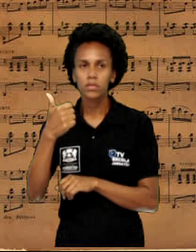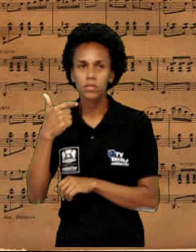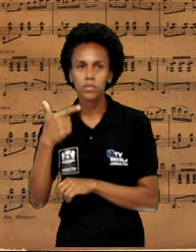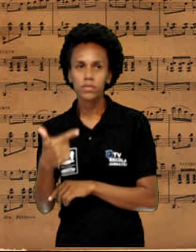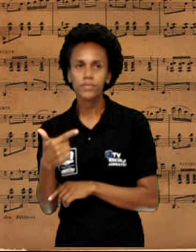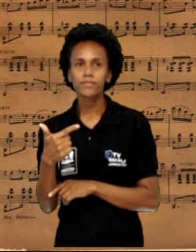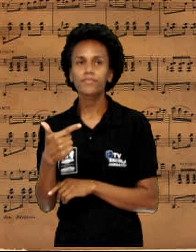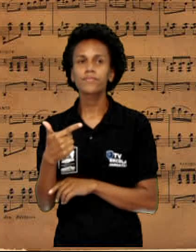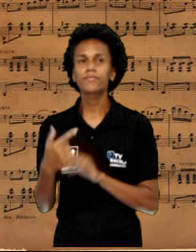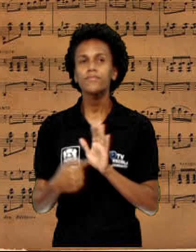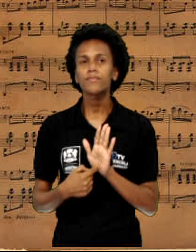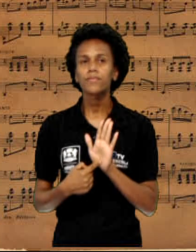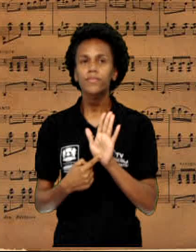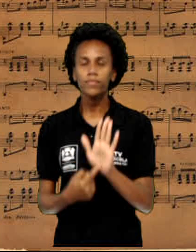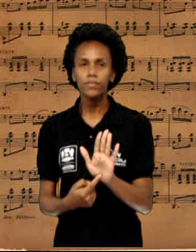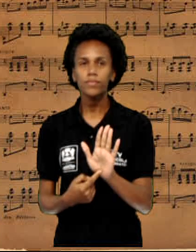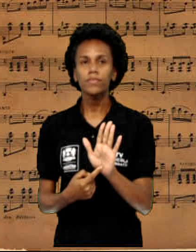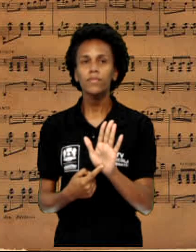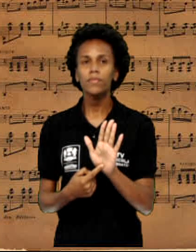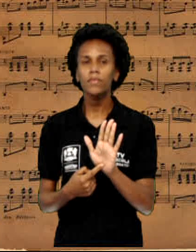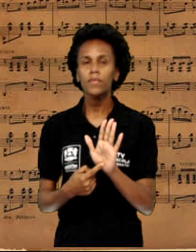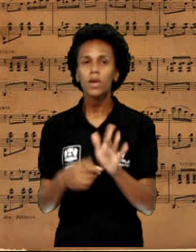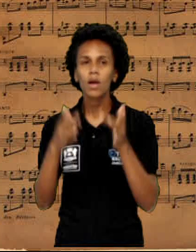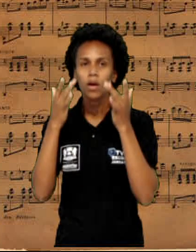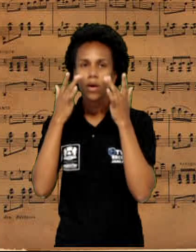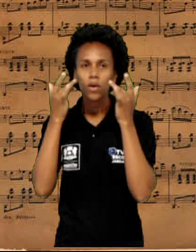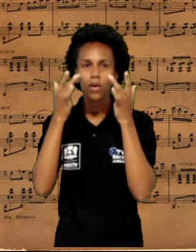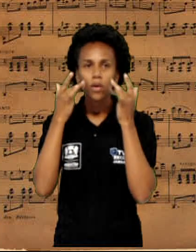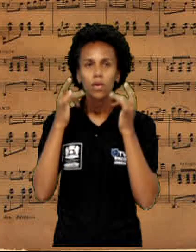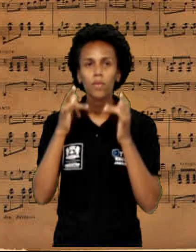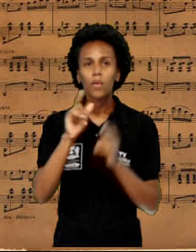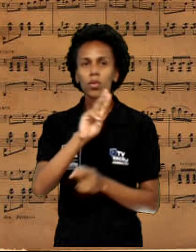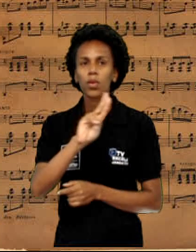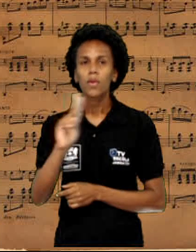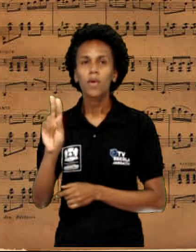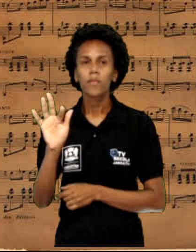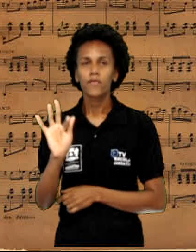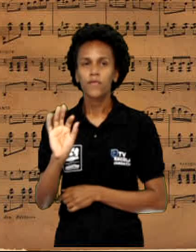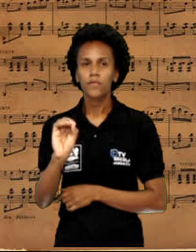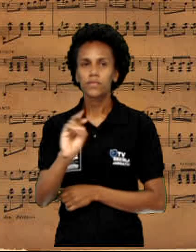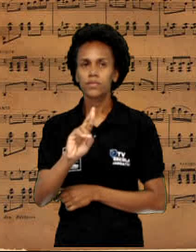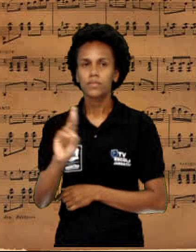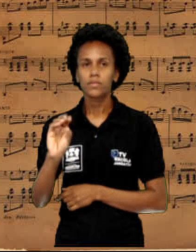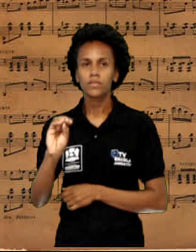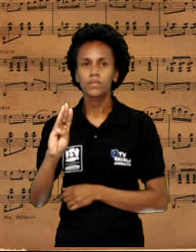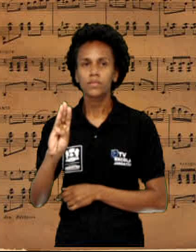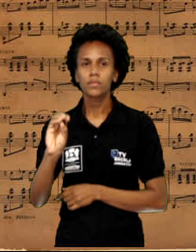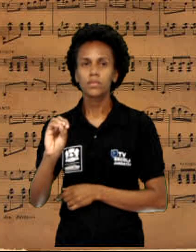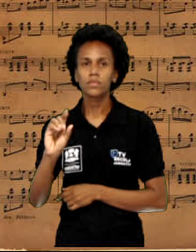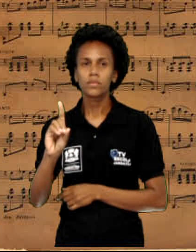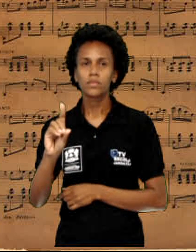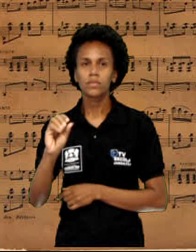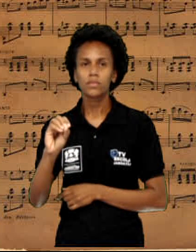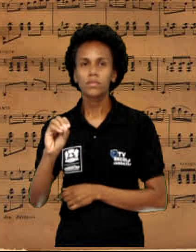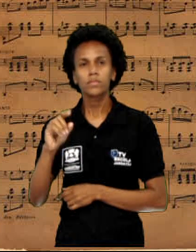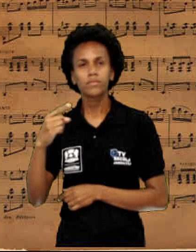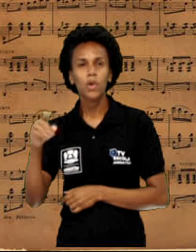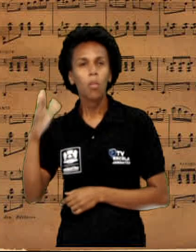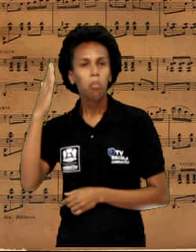estreia a reconhecida opereta Forró Bodó, que foi um sucesso, chegando a 1500